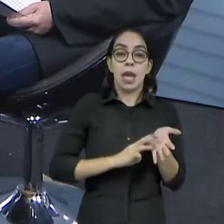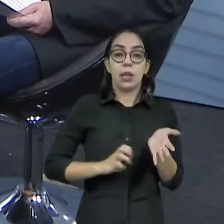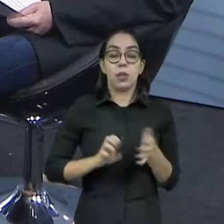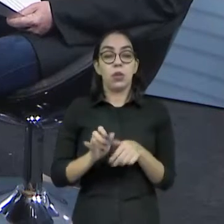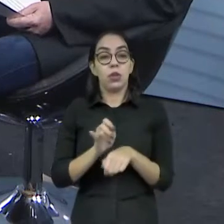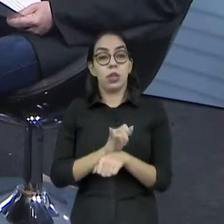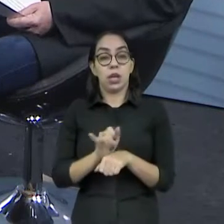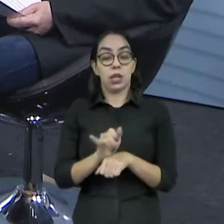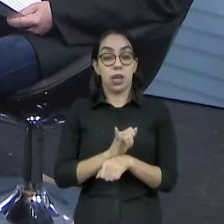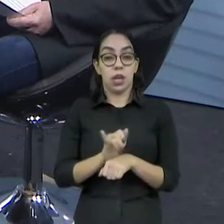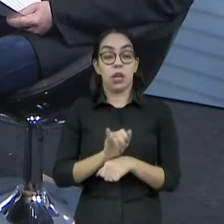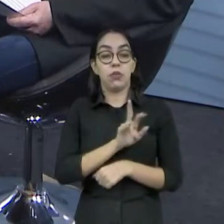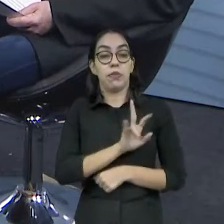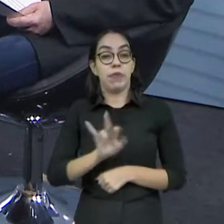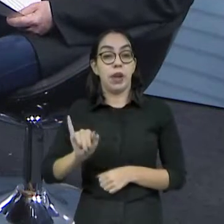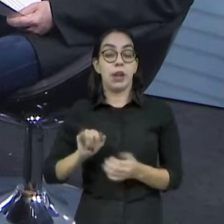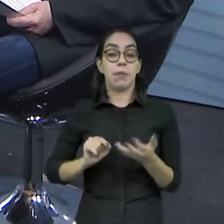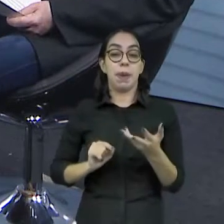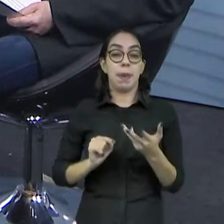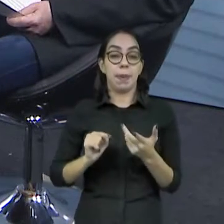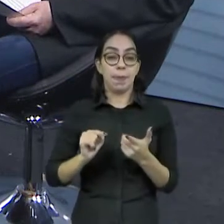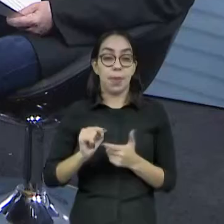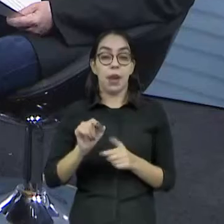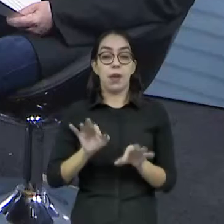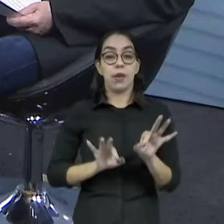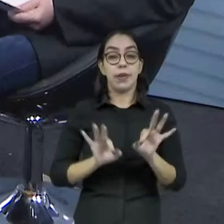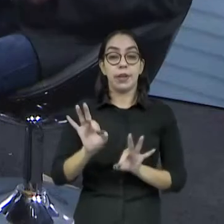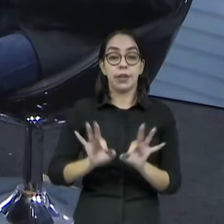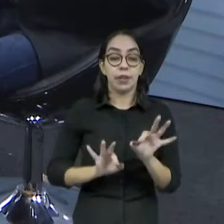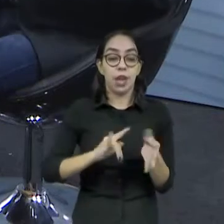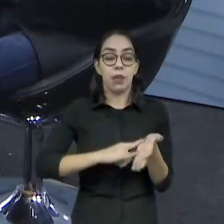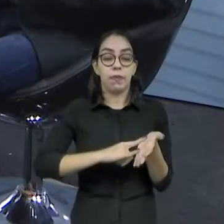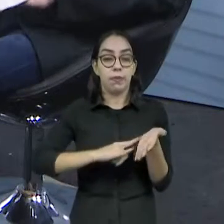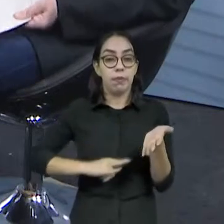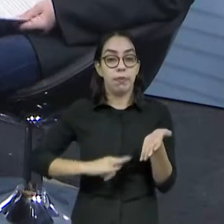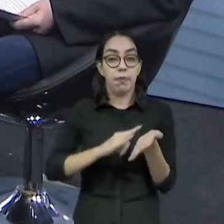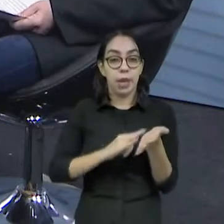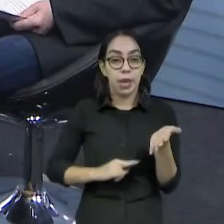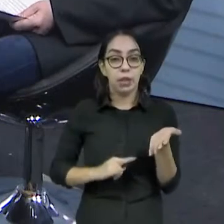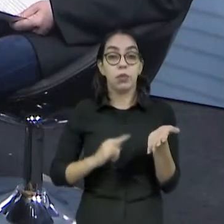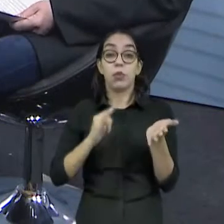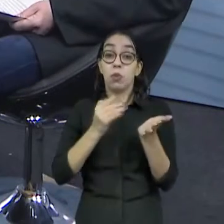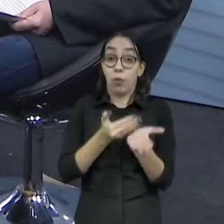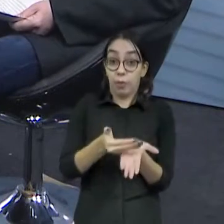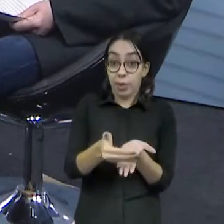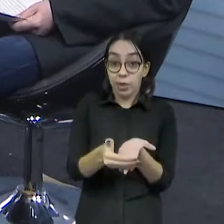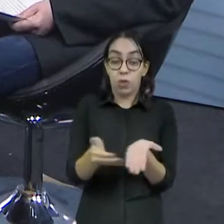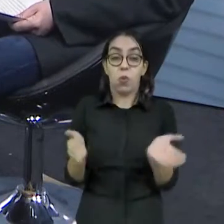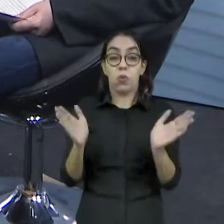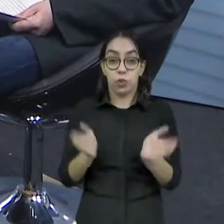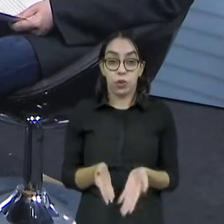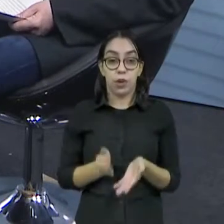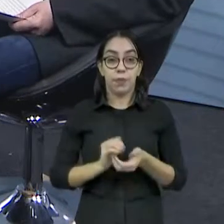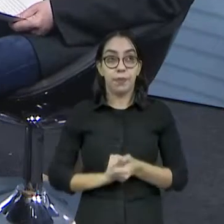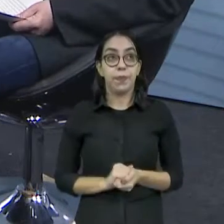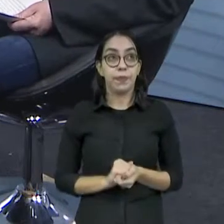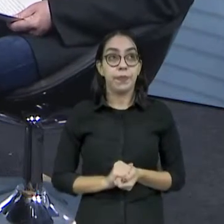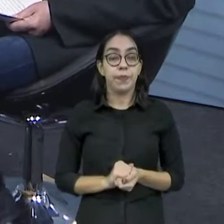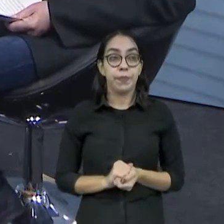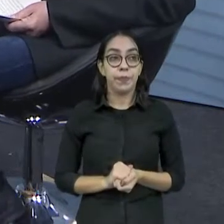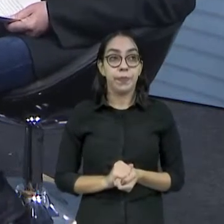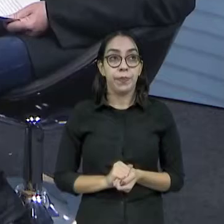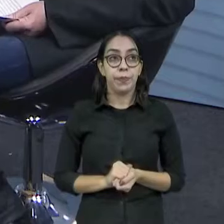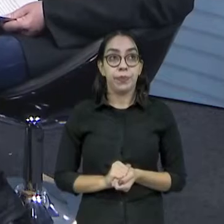ser usado de base, que o documento inicial já foi lançado, para, inclusive, subsidiar